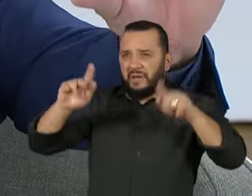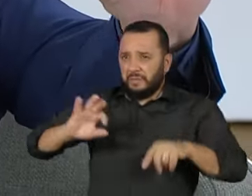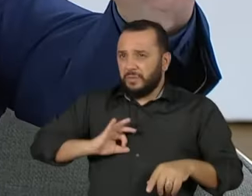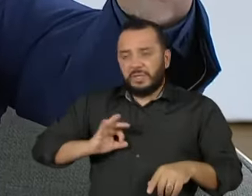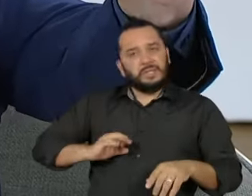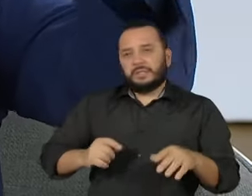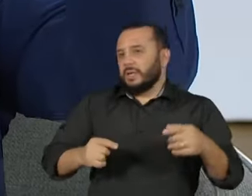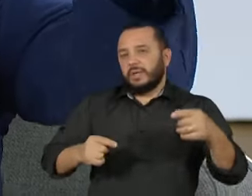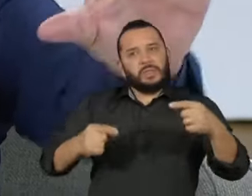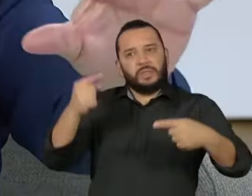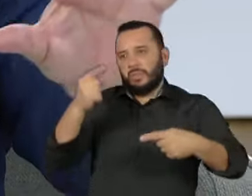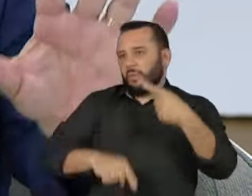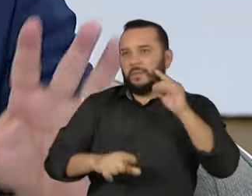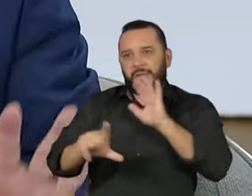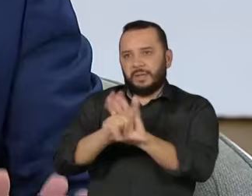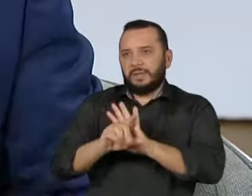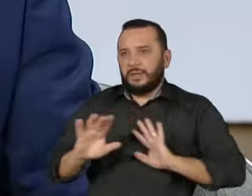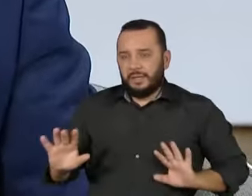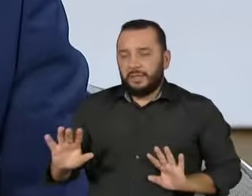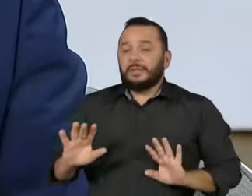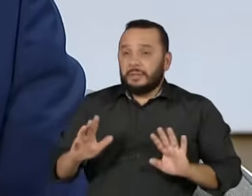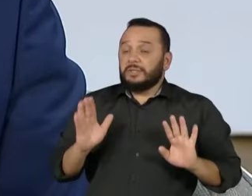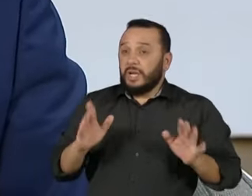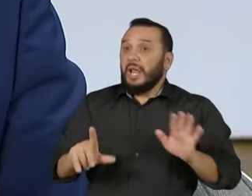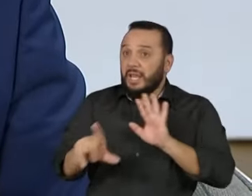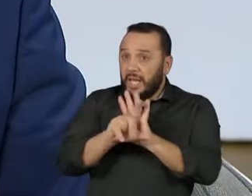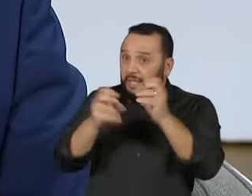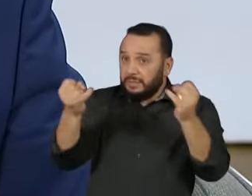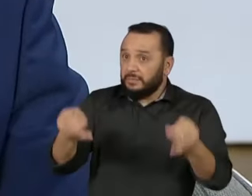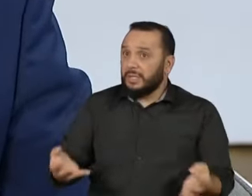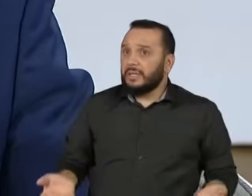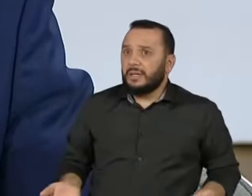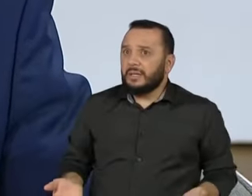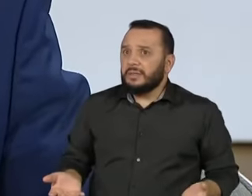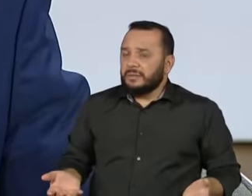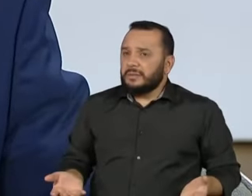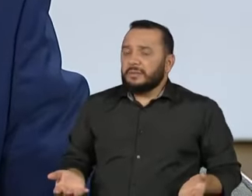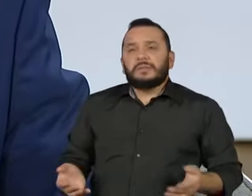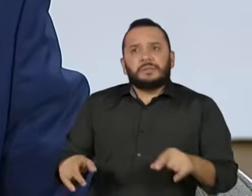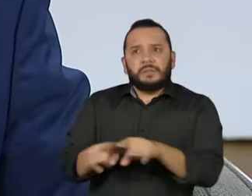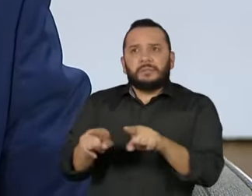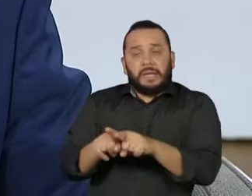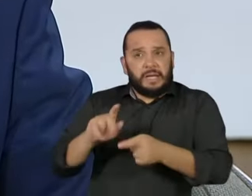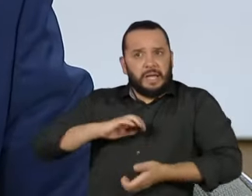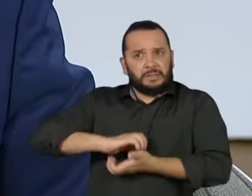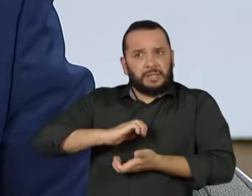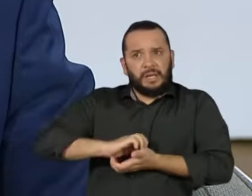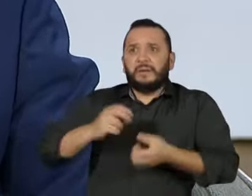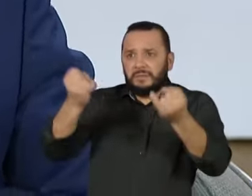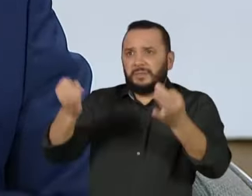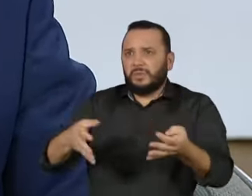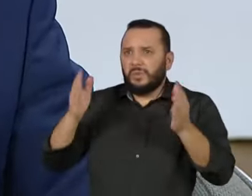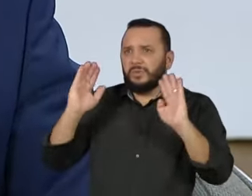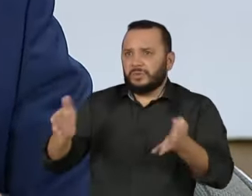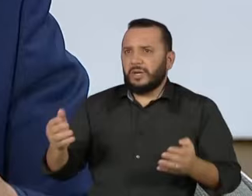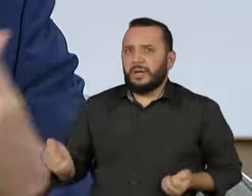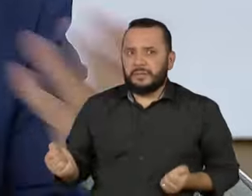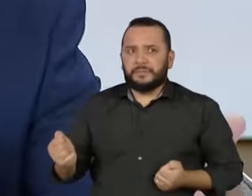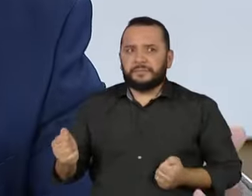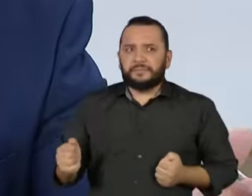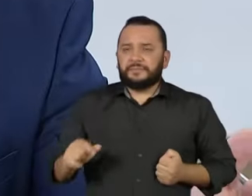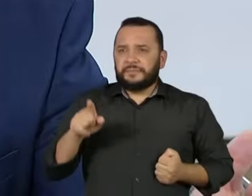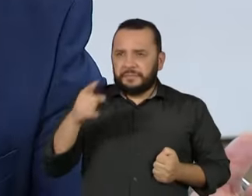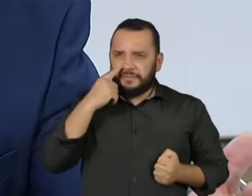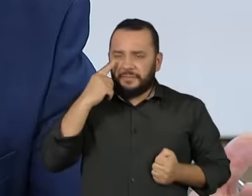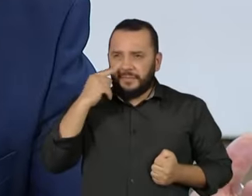a lei brasileira diz isso, o Supremo já falou mais de uma vez sobre isso, sabe? E aí, sabe, quando você vê o